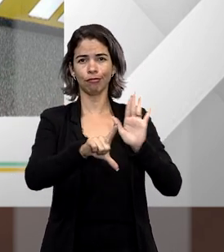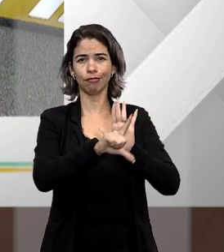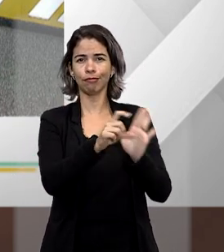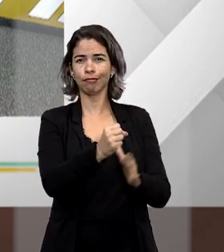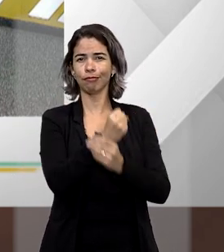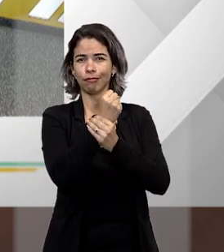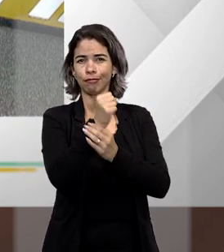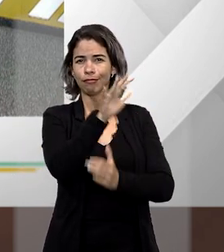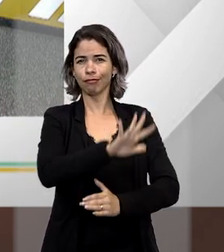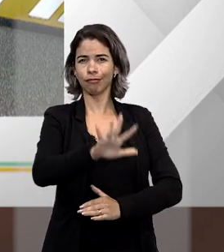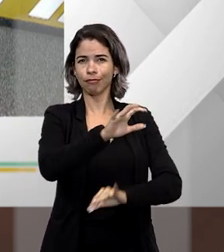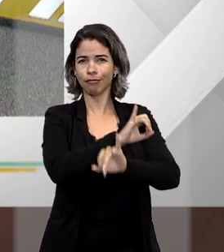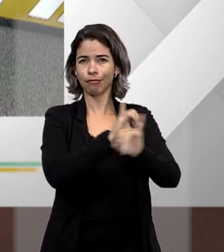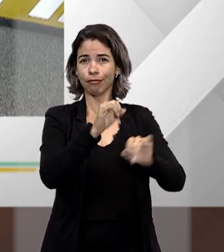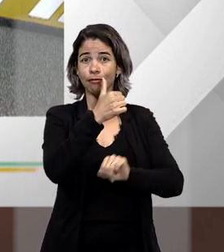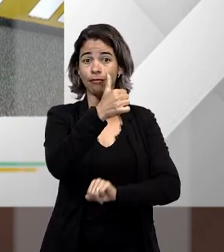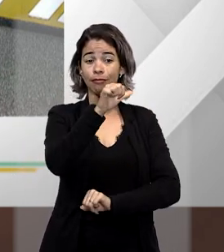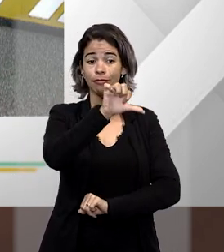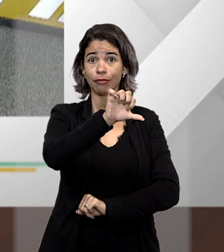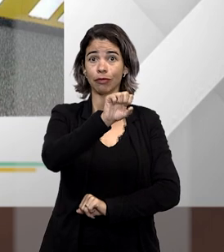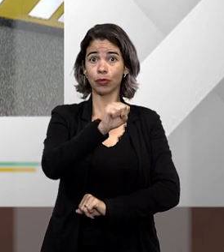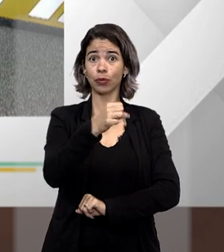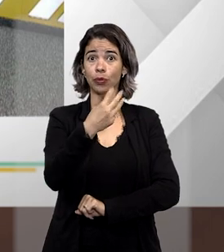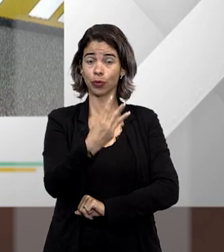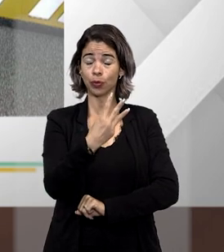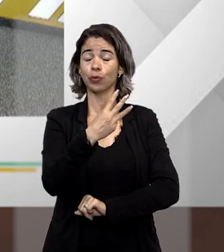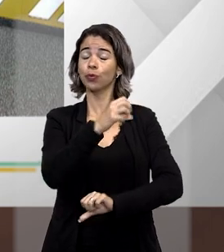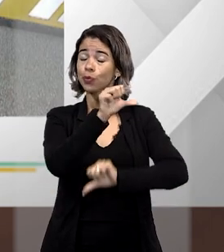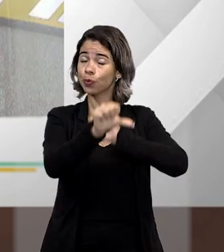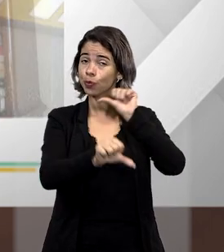Nacional, publicada em 1983.